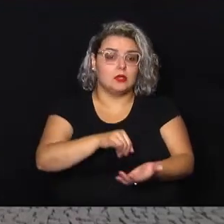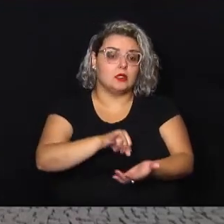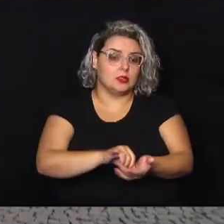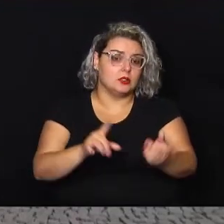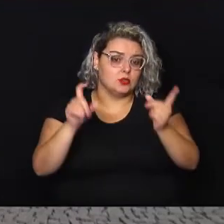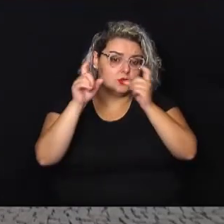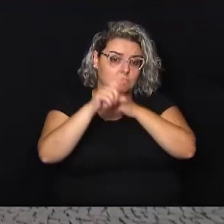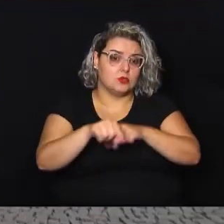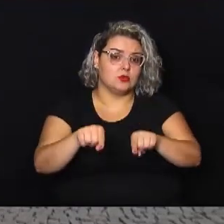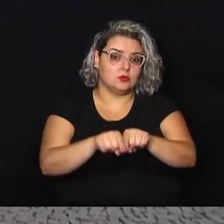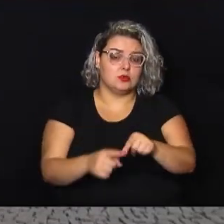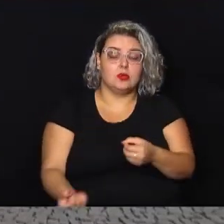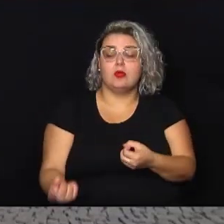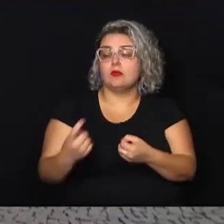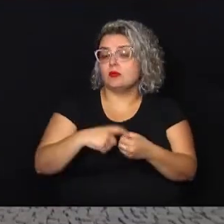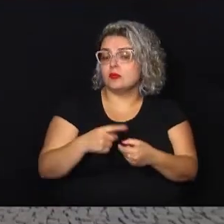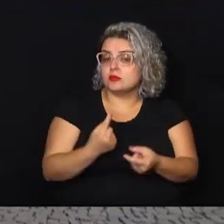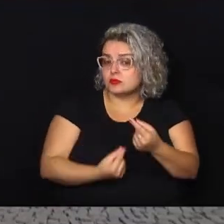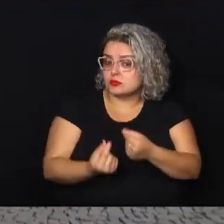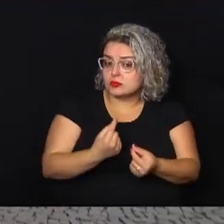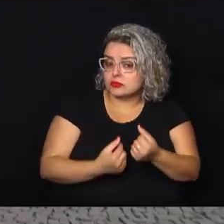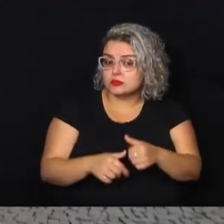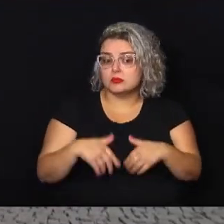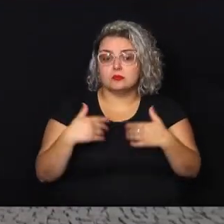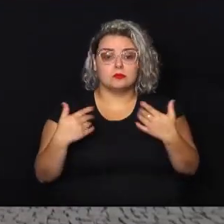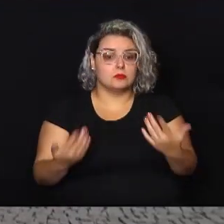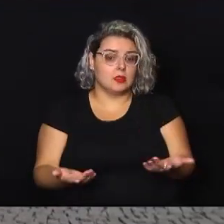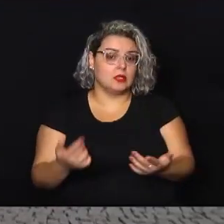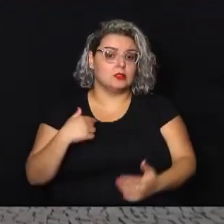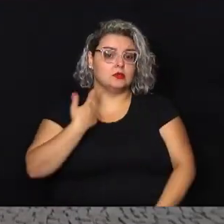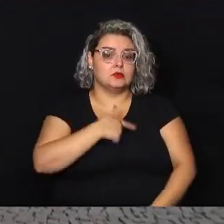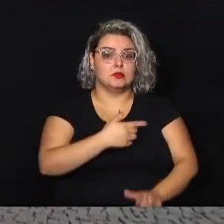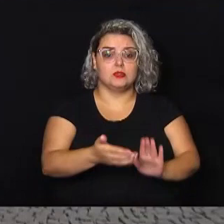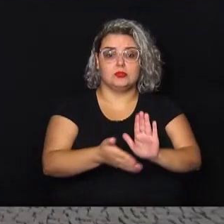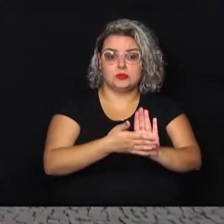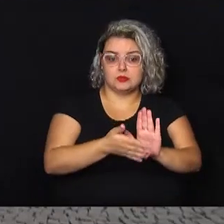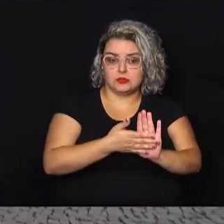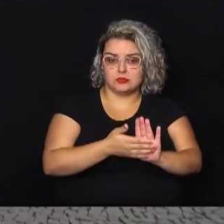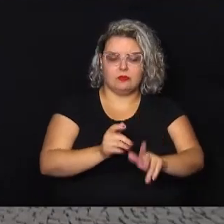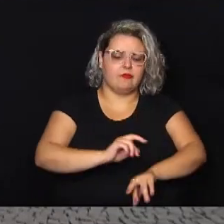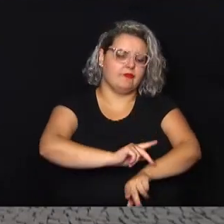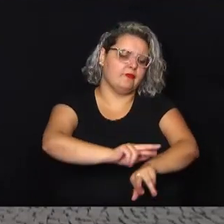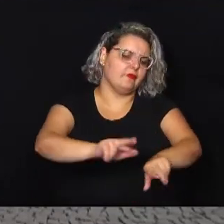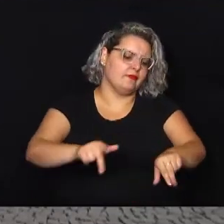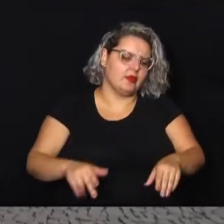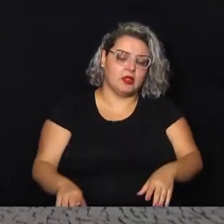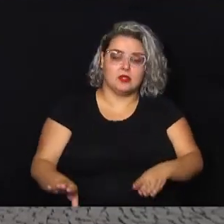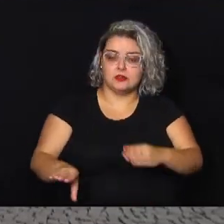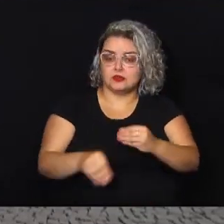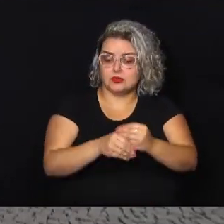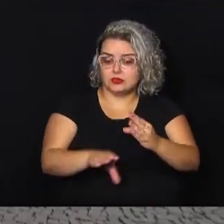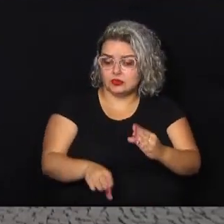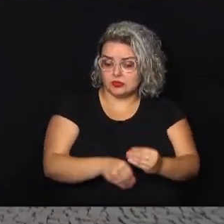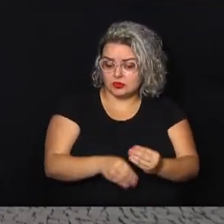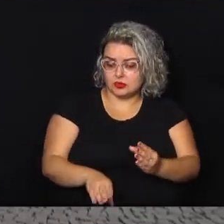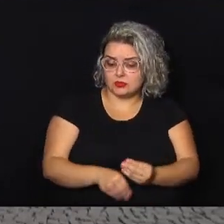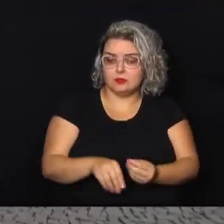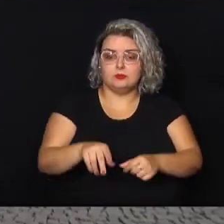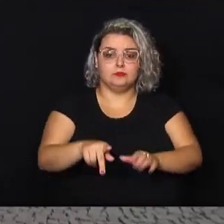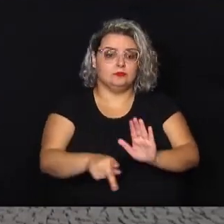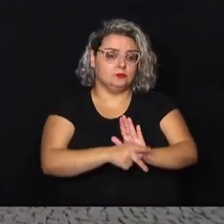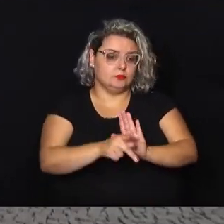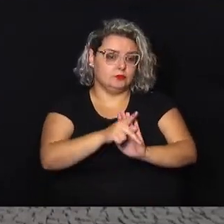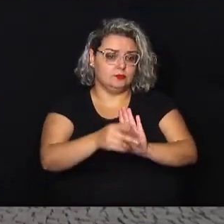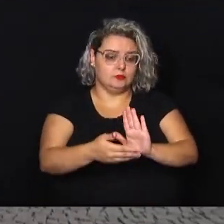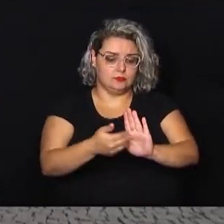em relação à retomada da economia, mas a gente propôs uma série de emendas nesse projeto que dava isenção